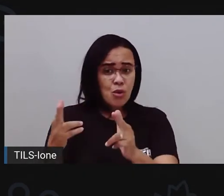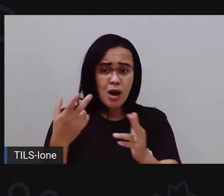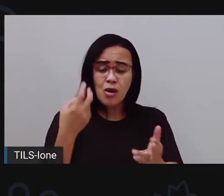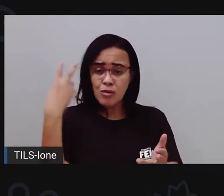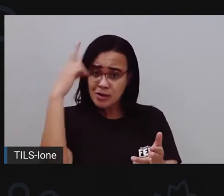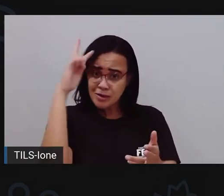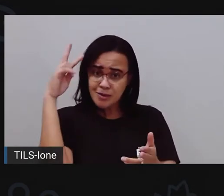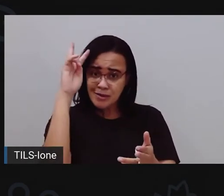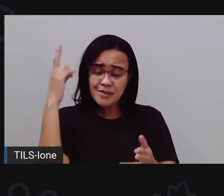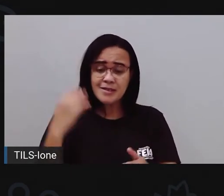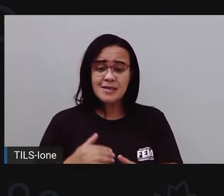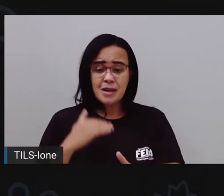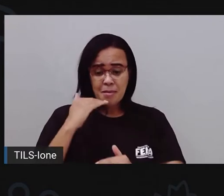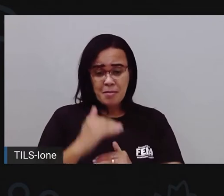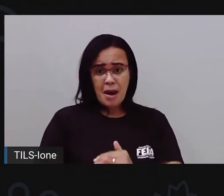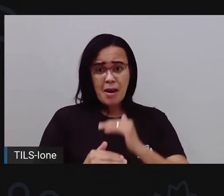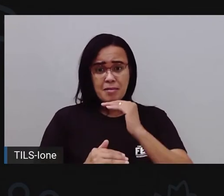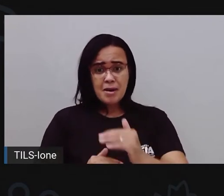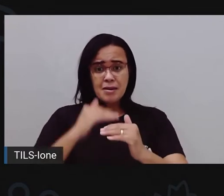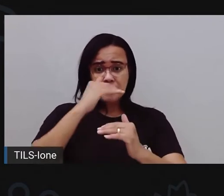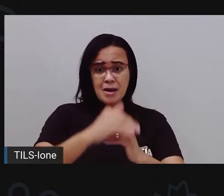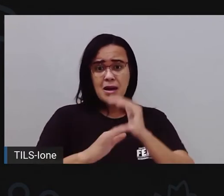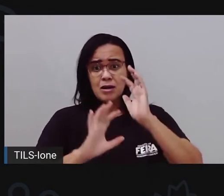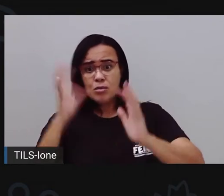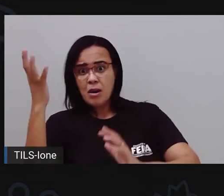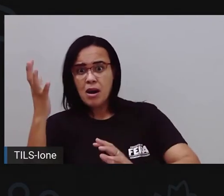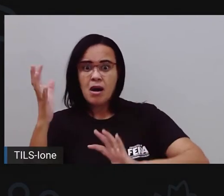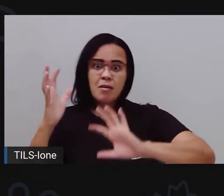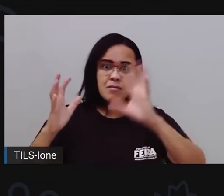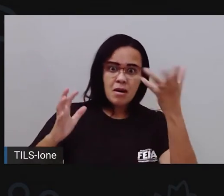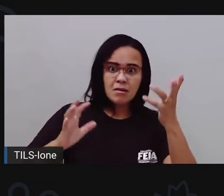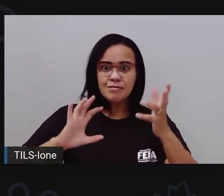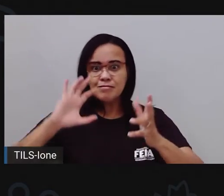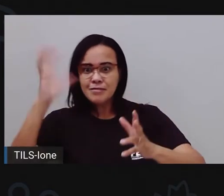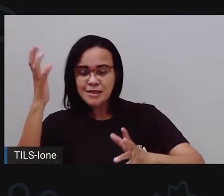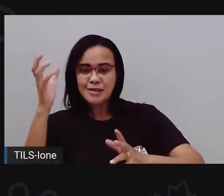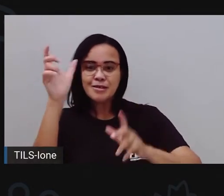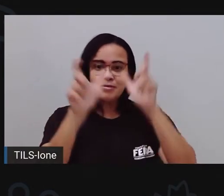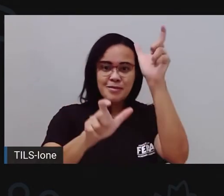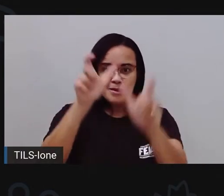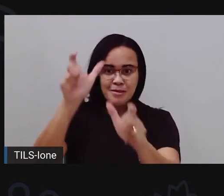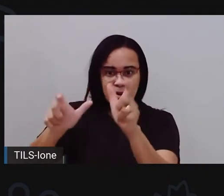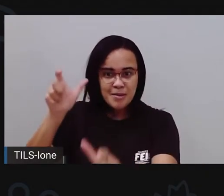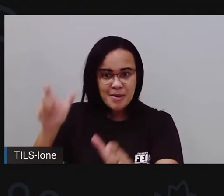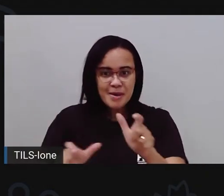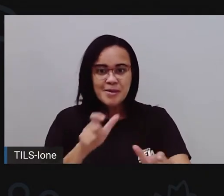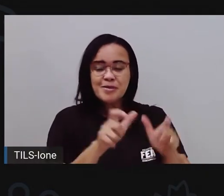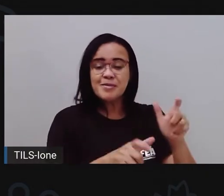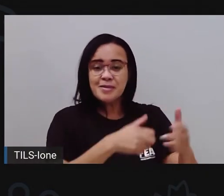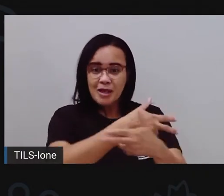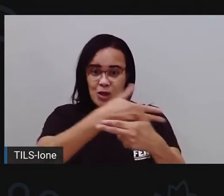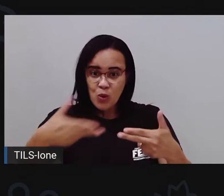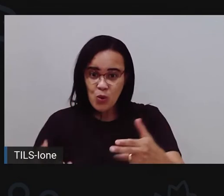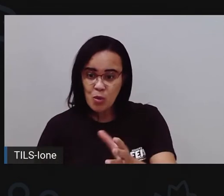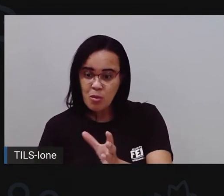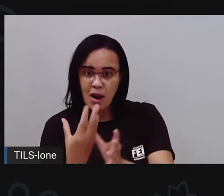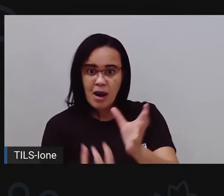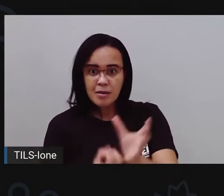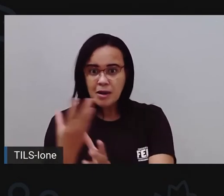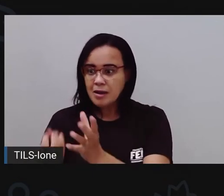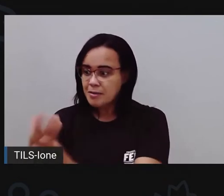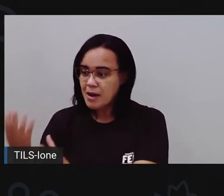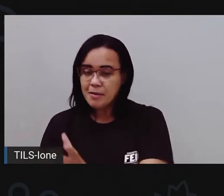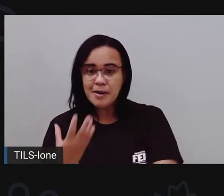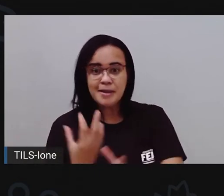Vão acontecendo situações, né? Com os personagens que vão aparecendo, com os objetos que vão surgindo,